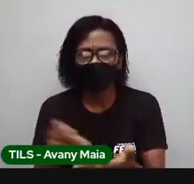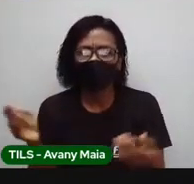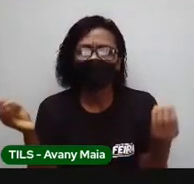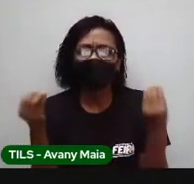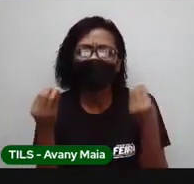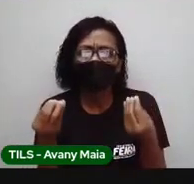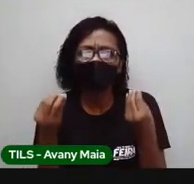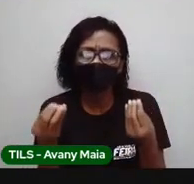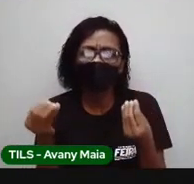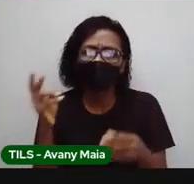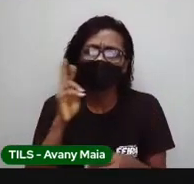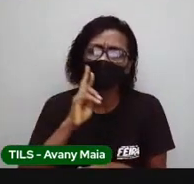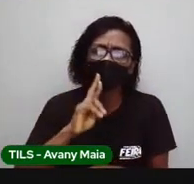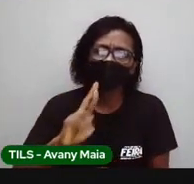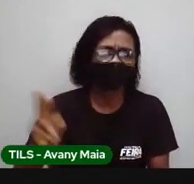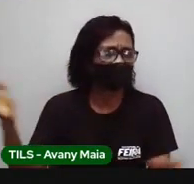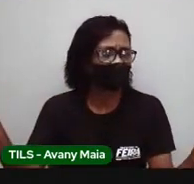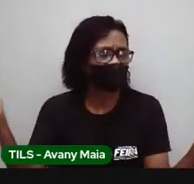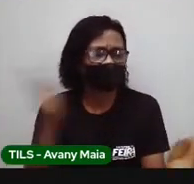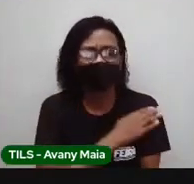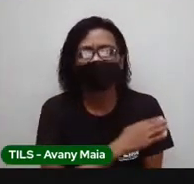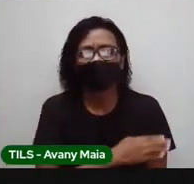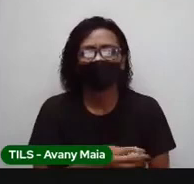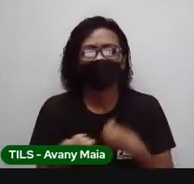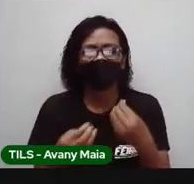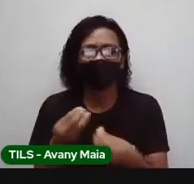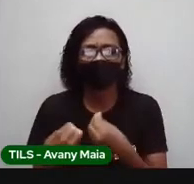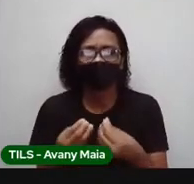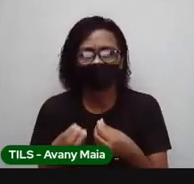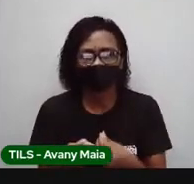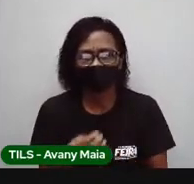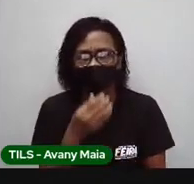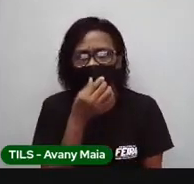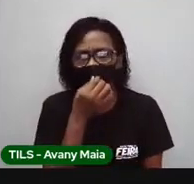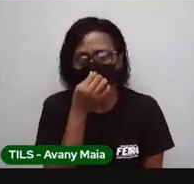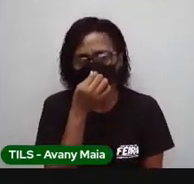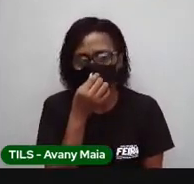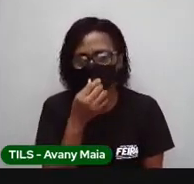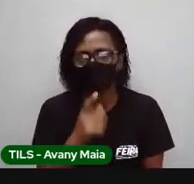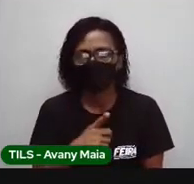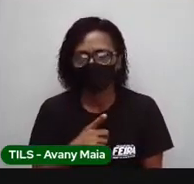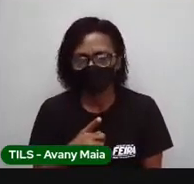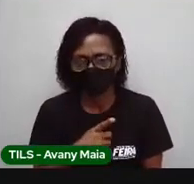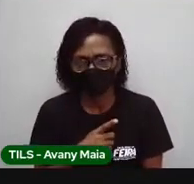mais rápido. Esse caso, tem um jeito mais rápido também? Tem.